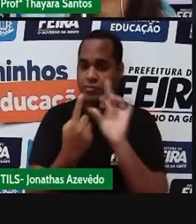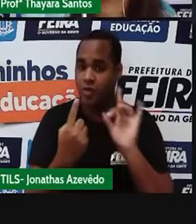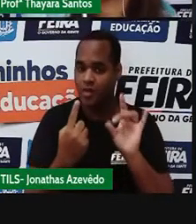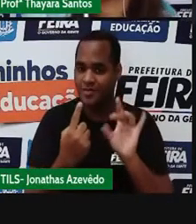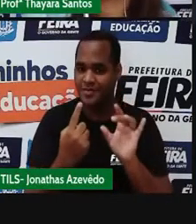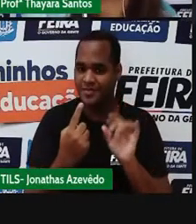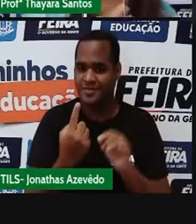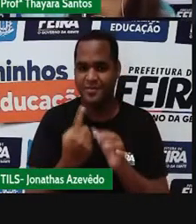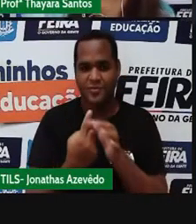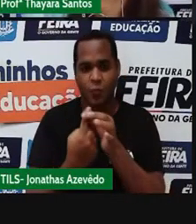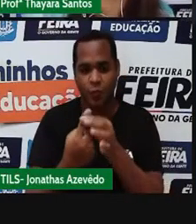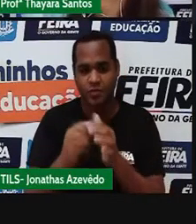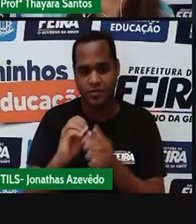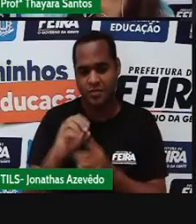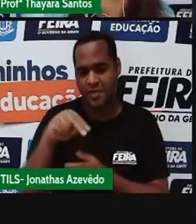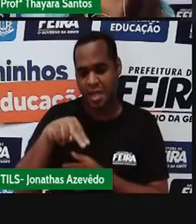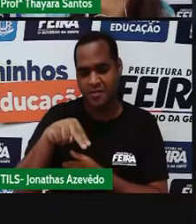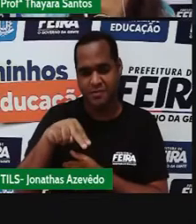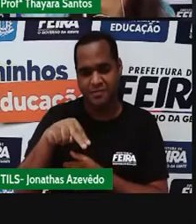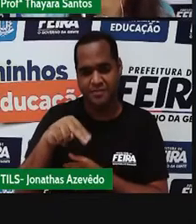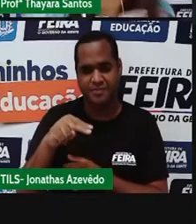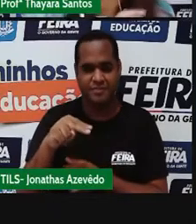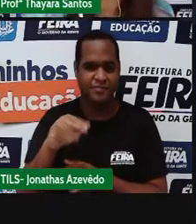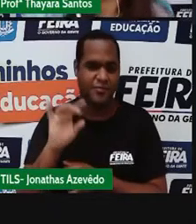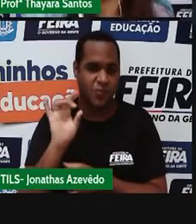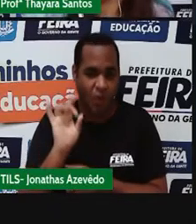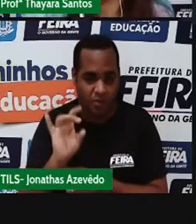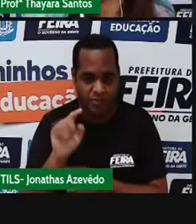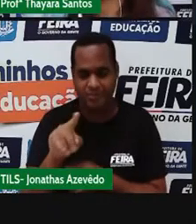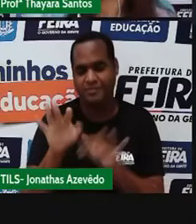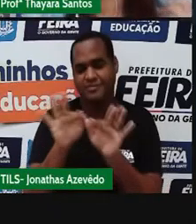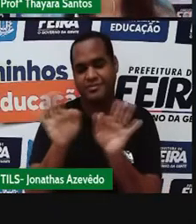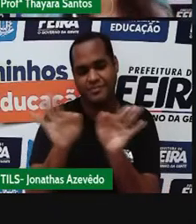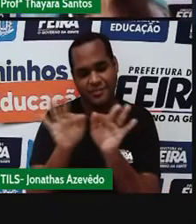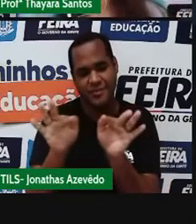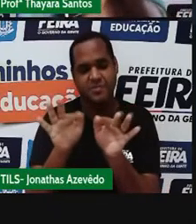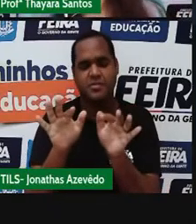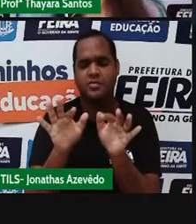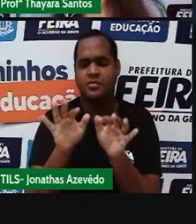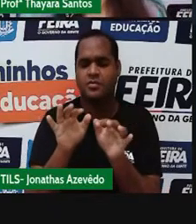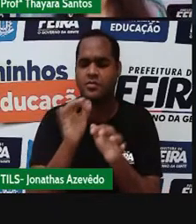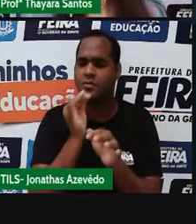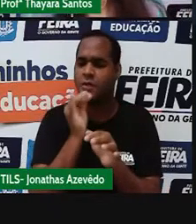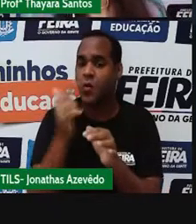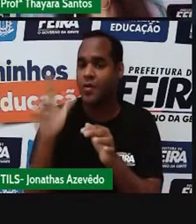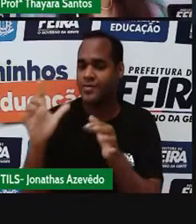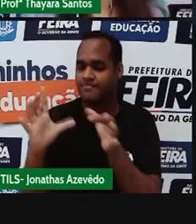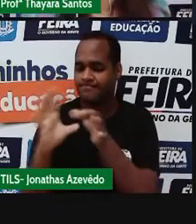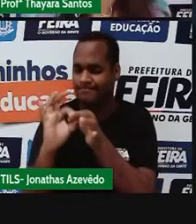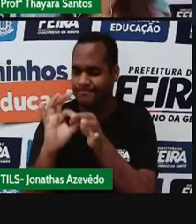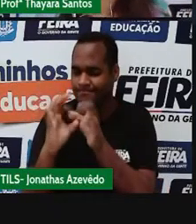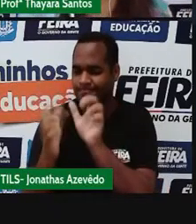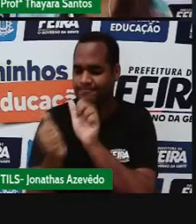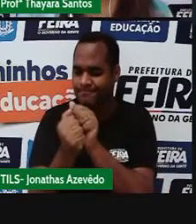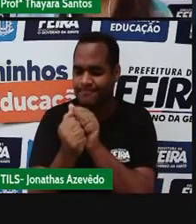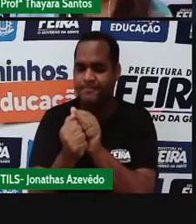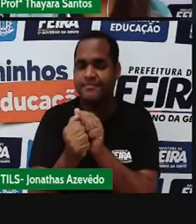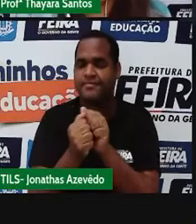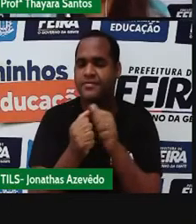elemento químico, eu falo que ela é uma substância simples. Agora, as substâncias compostas, como é que elas são